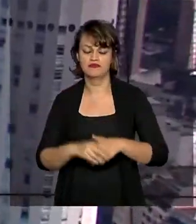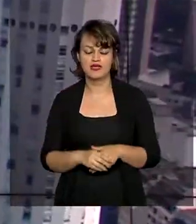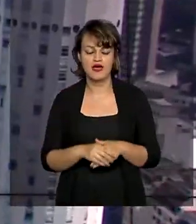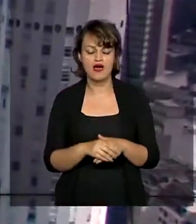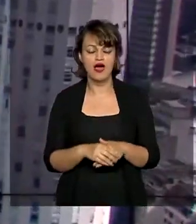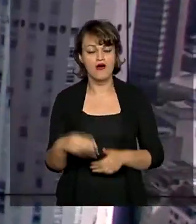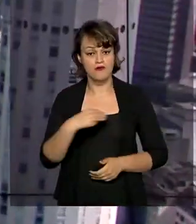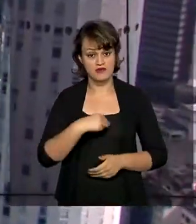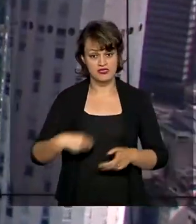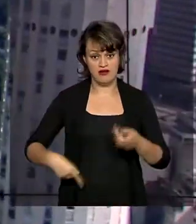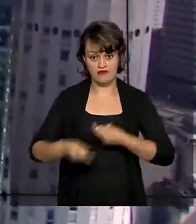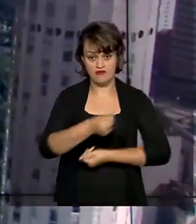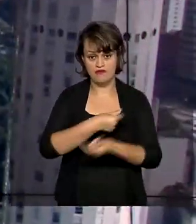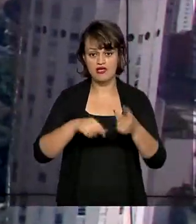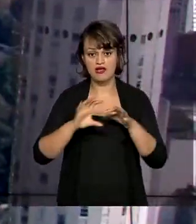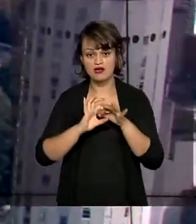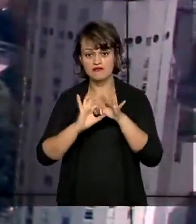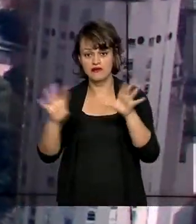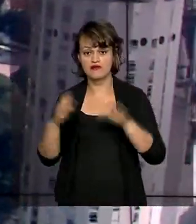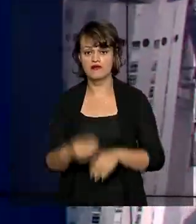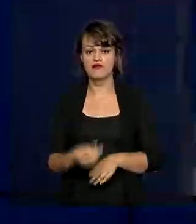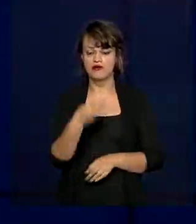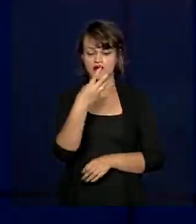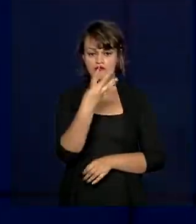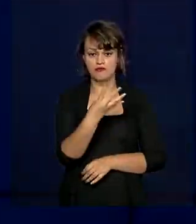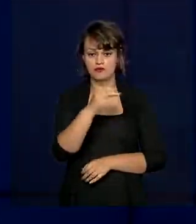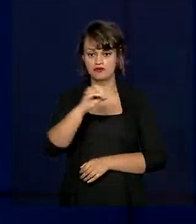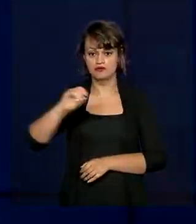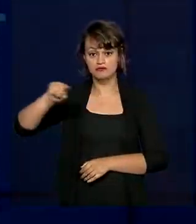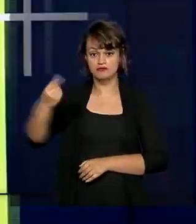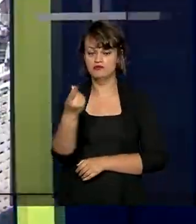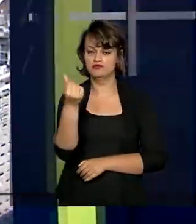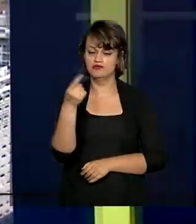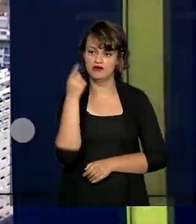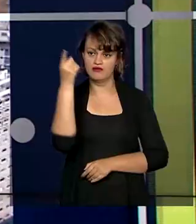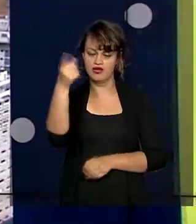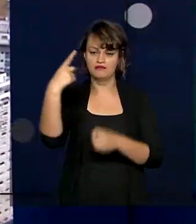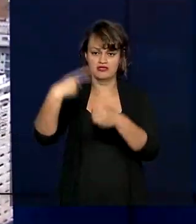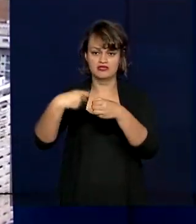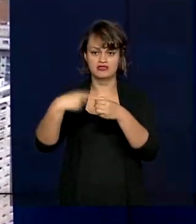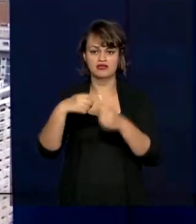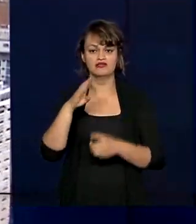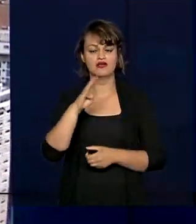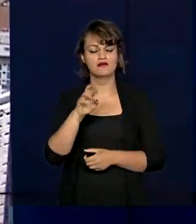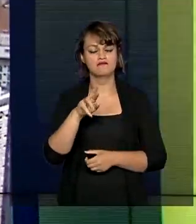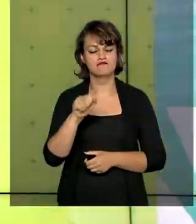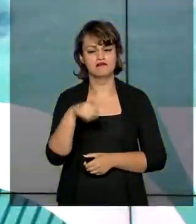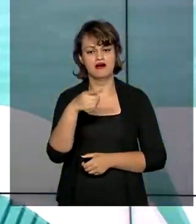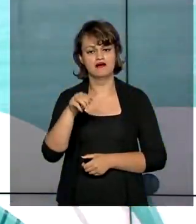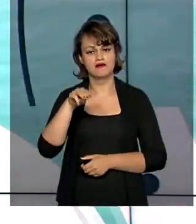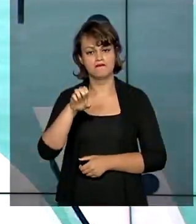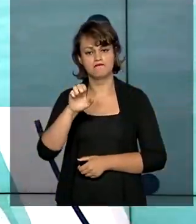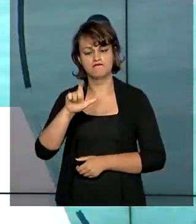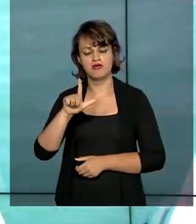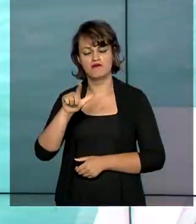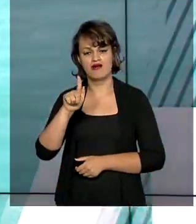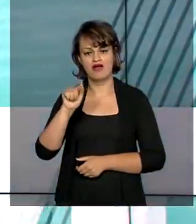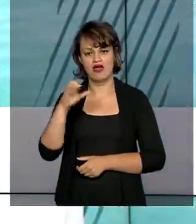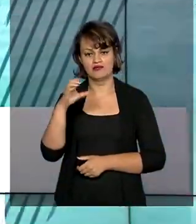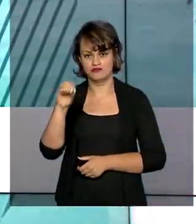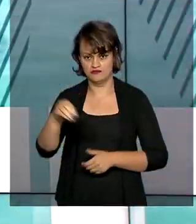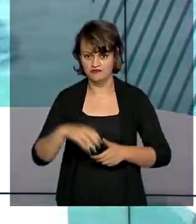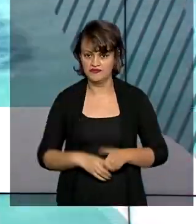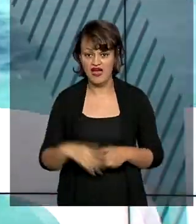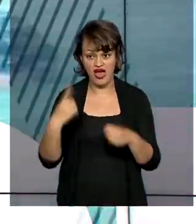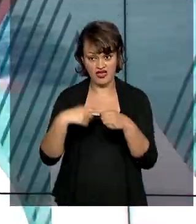autorizou a liberação de mais de R 400 mil ao município de Barão de Melgaço. Em agosto, a cidade de